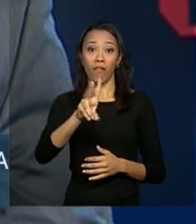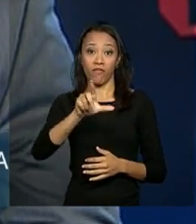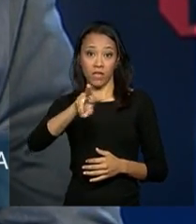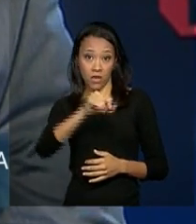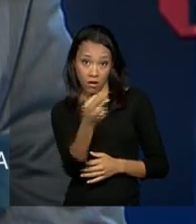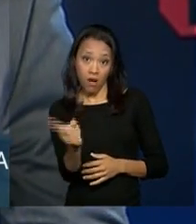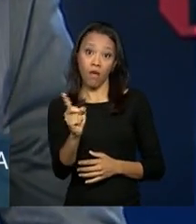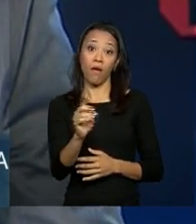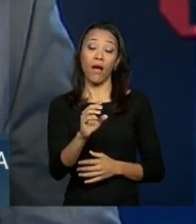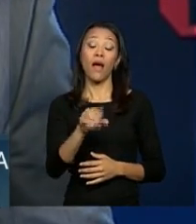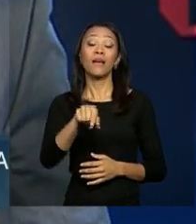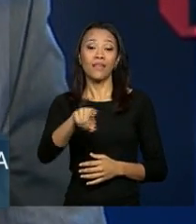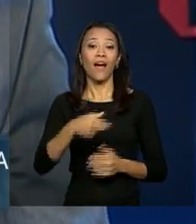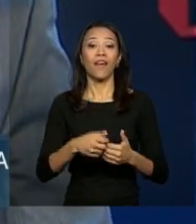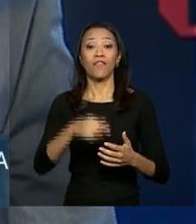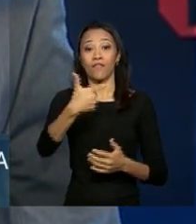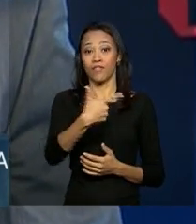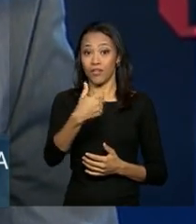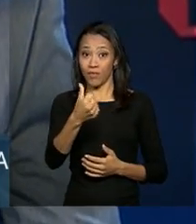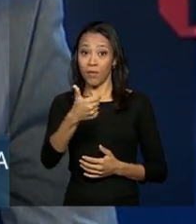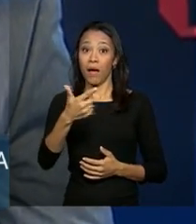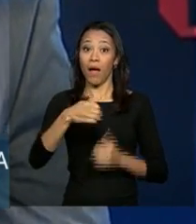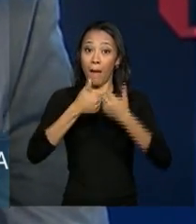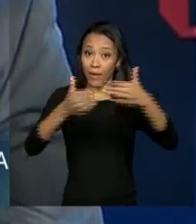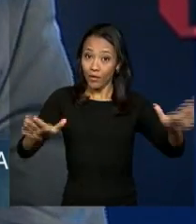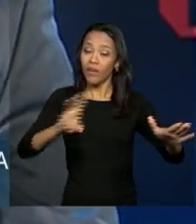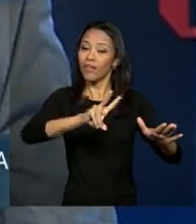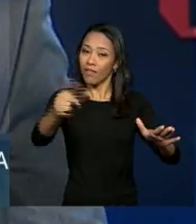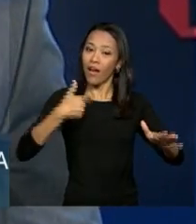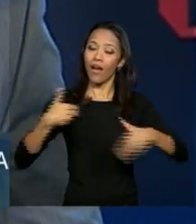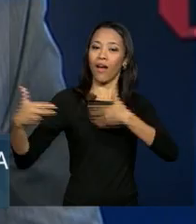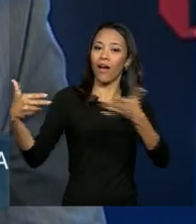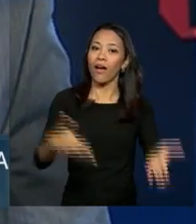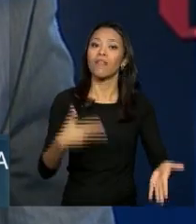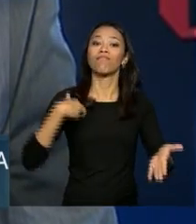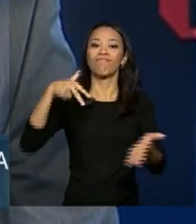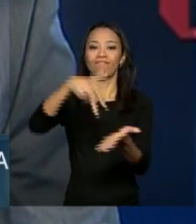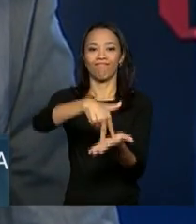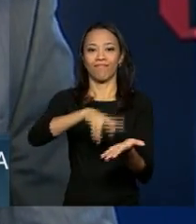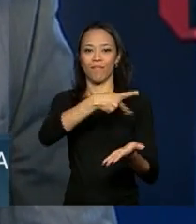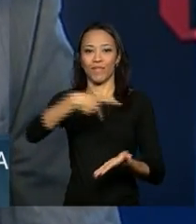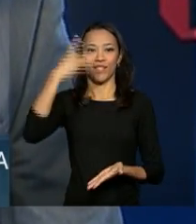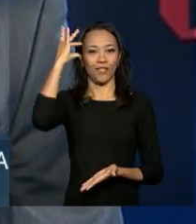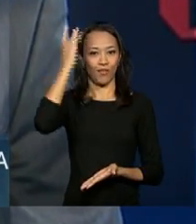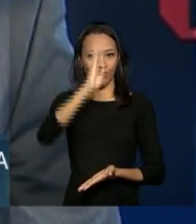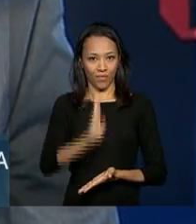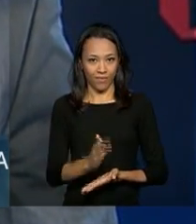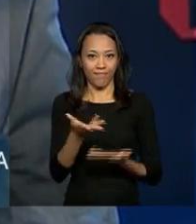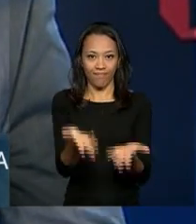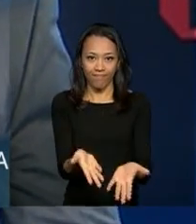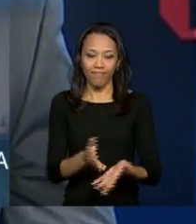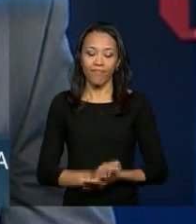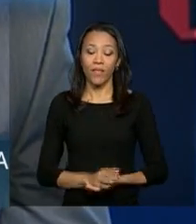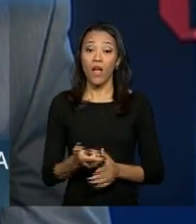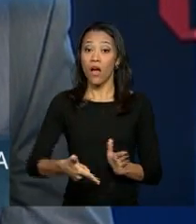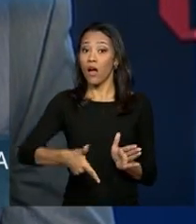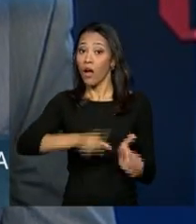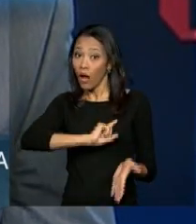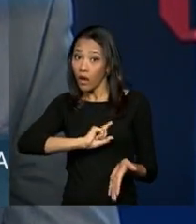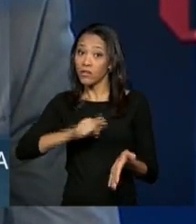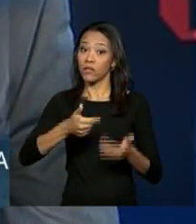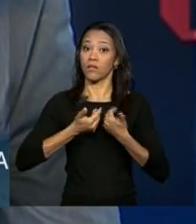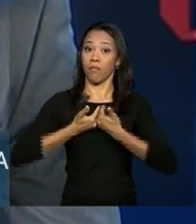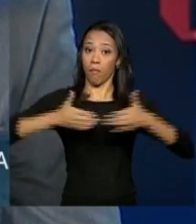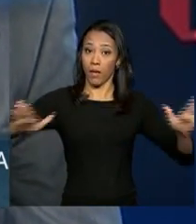a cerimônia de abertura da 21ª Feicon, que vai contar com a presença da presidenta da República, Dilma Rousseff. Antes dessa